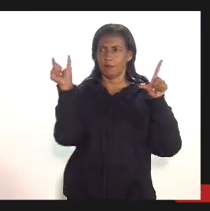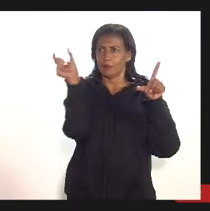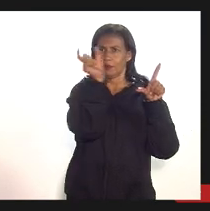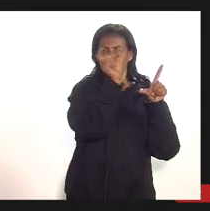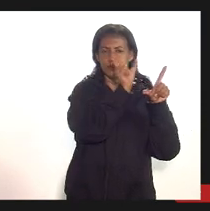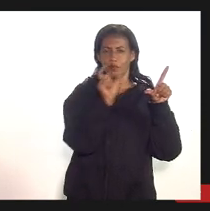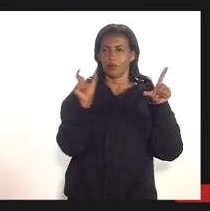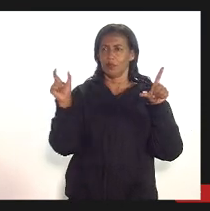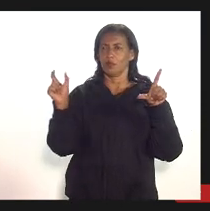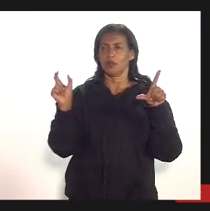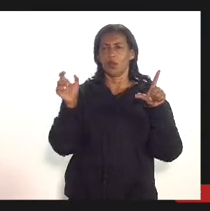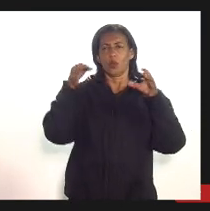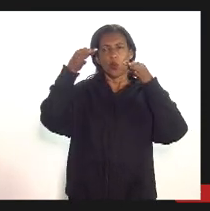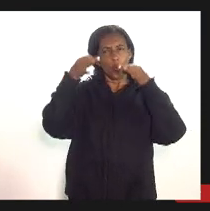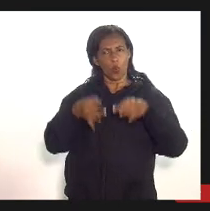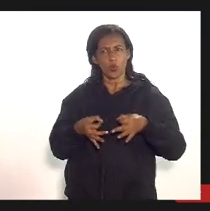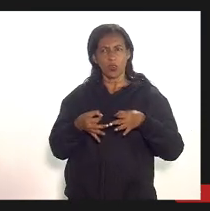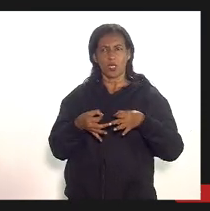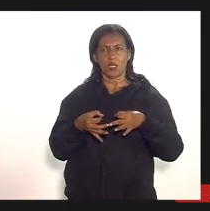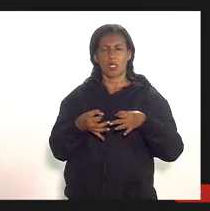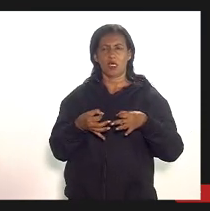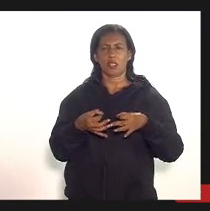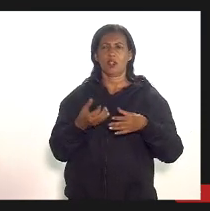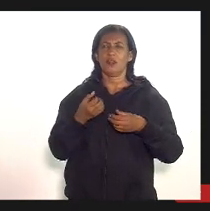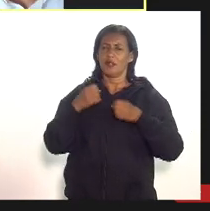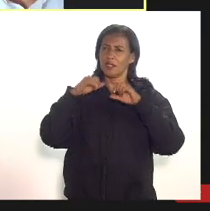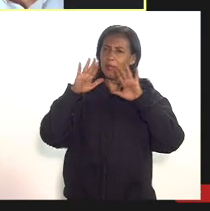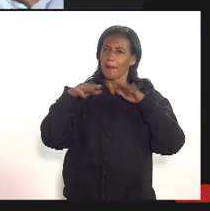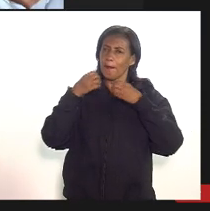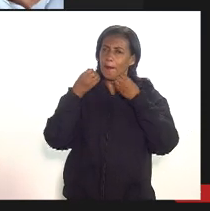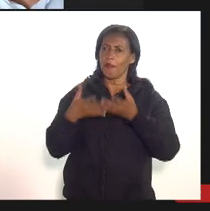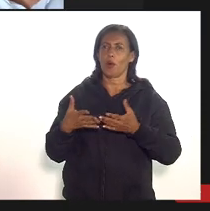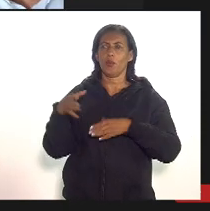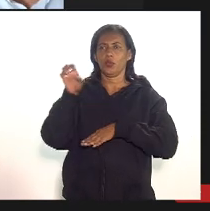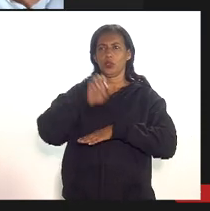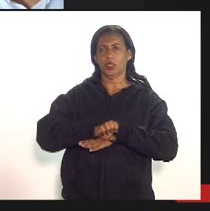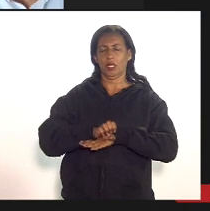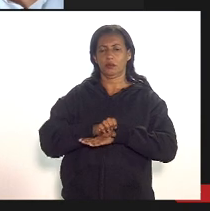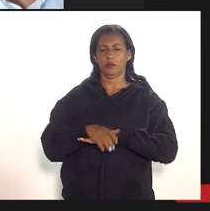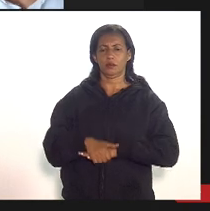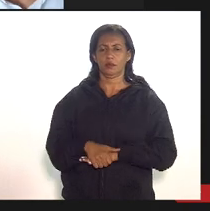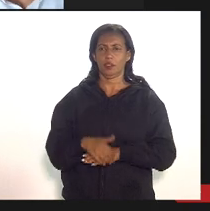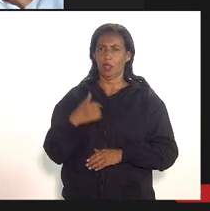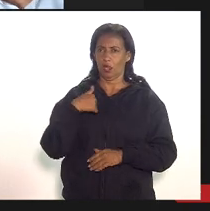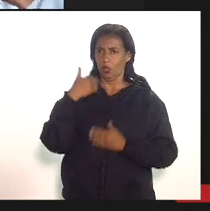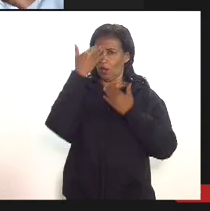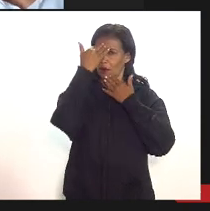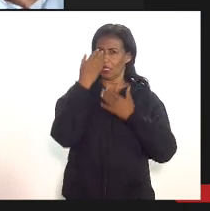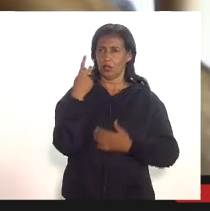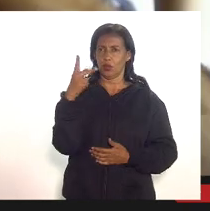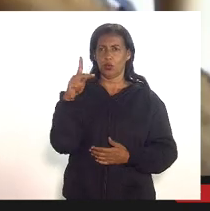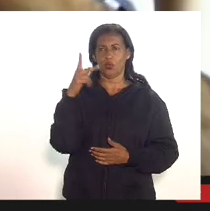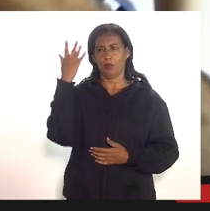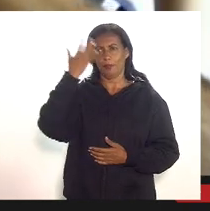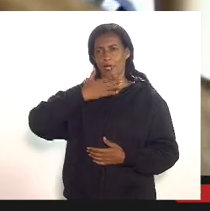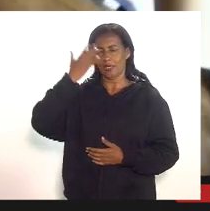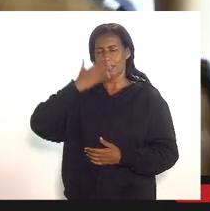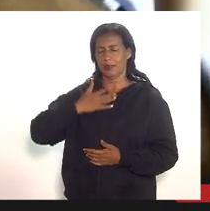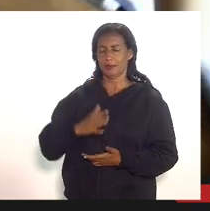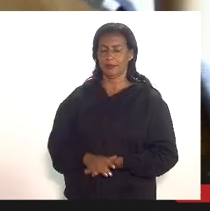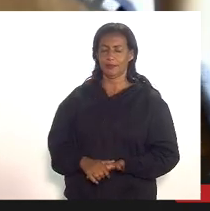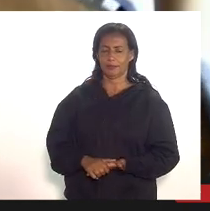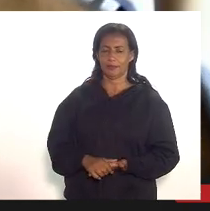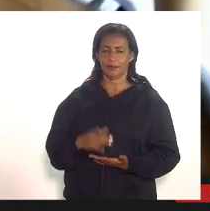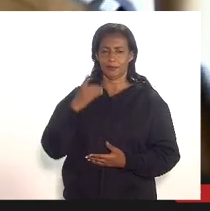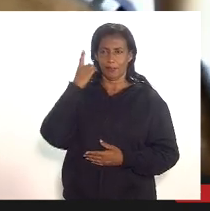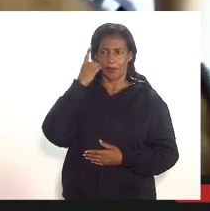vai ser exitoso para nosso estado muito obrigado eu que agradeço a sua presença deputado deputado acelha Jordão por